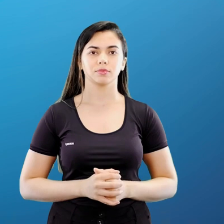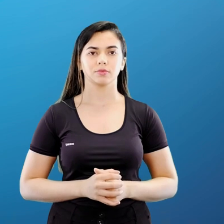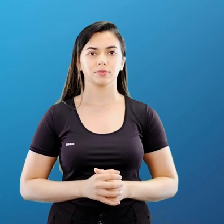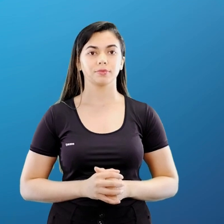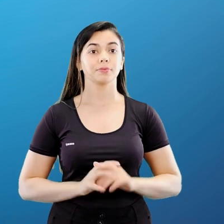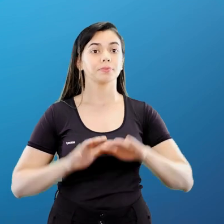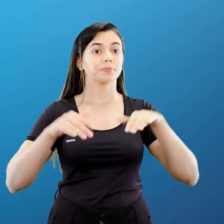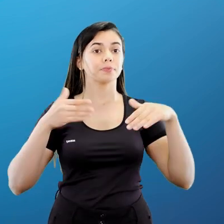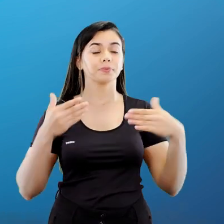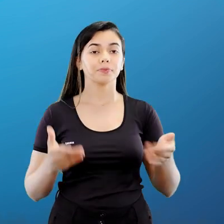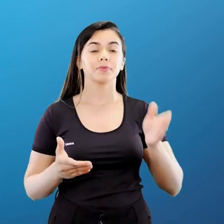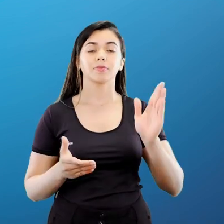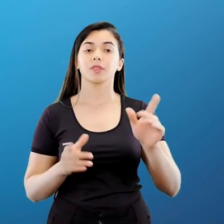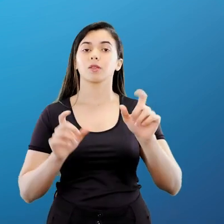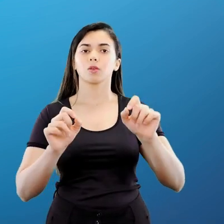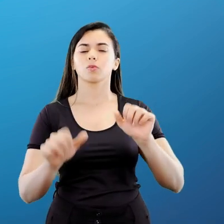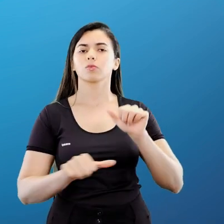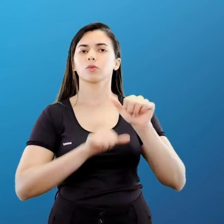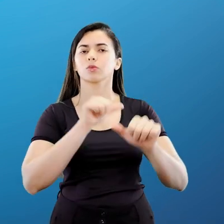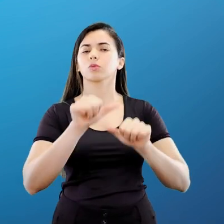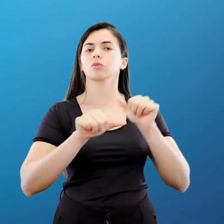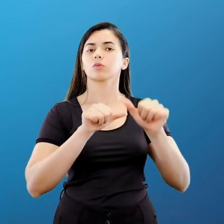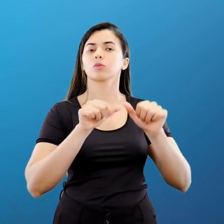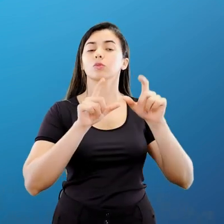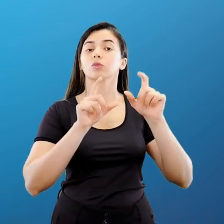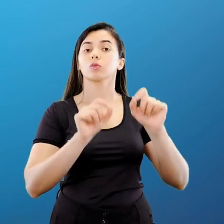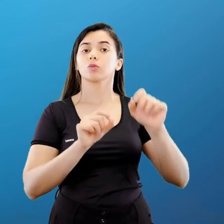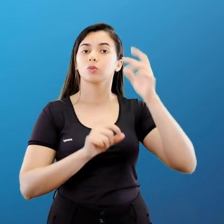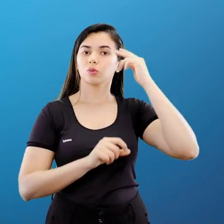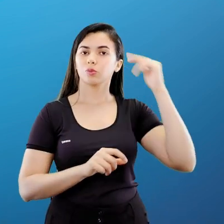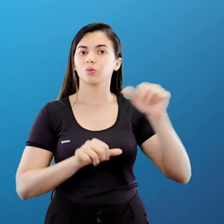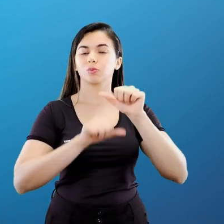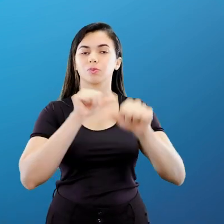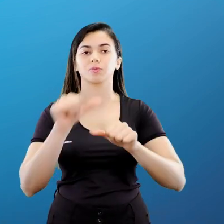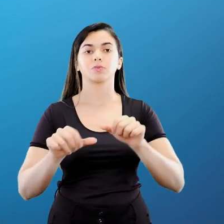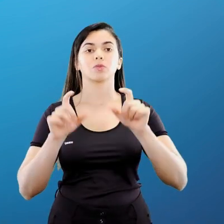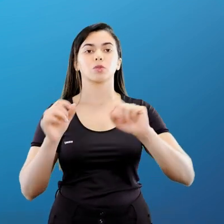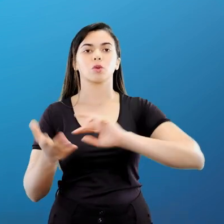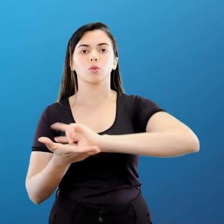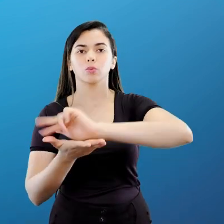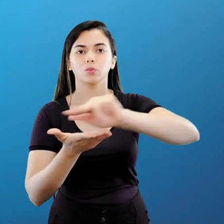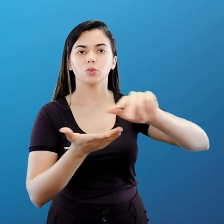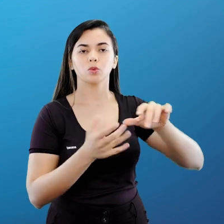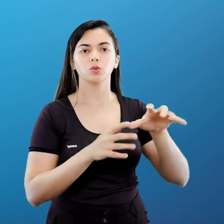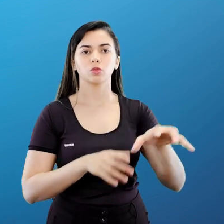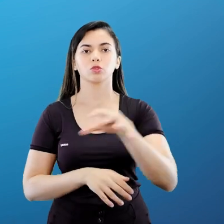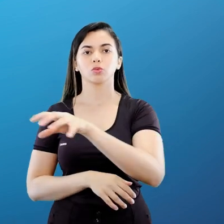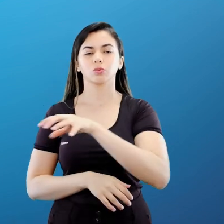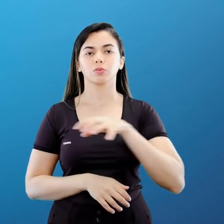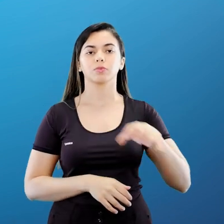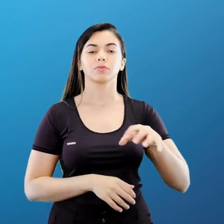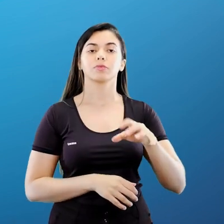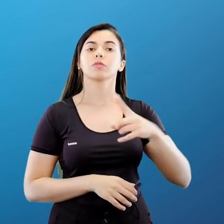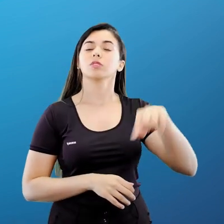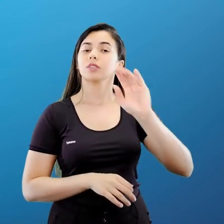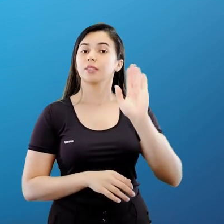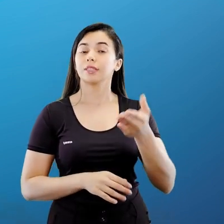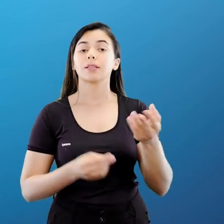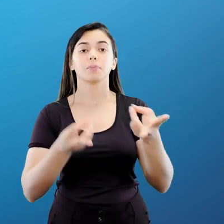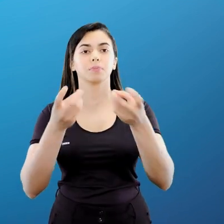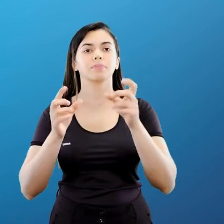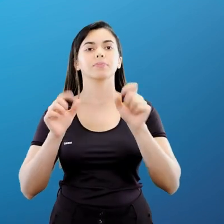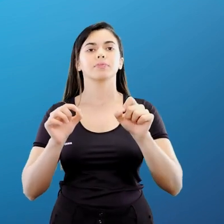Então a gente já muda de cenário para a multipolaridade. Perceberam que eu falei para vocês até agora da